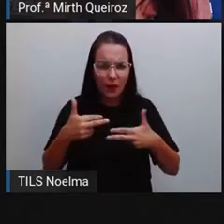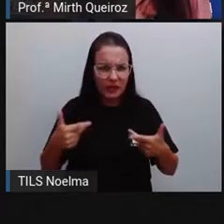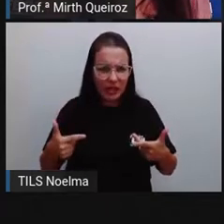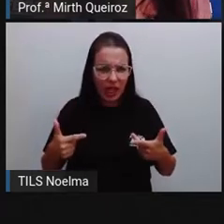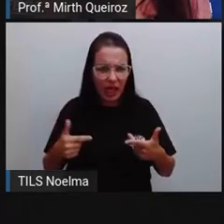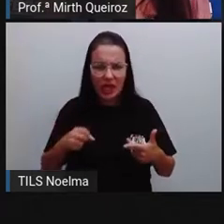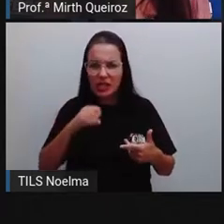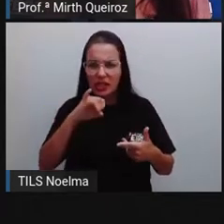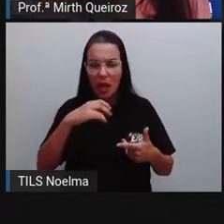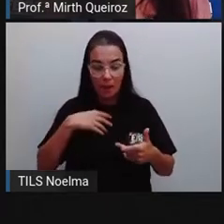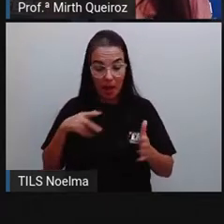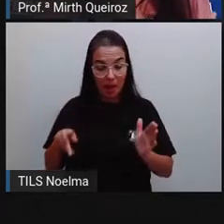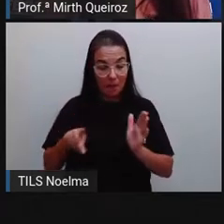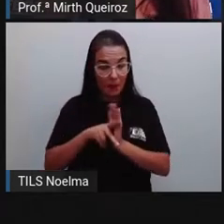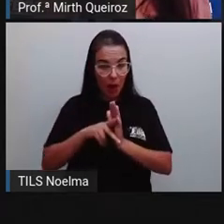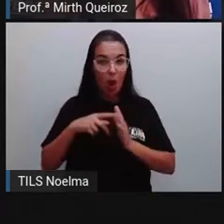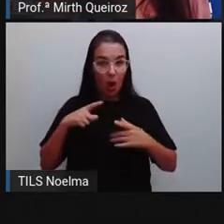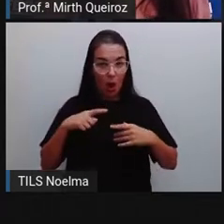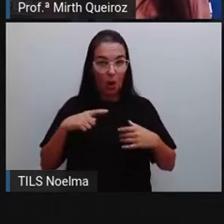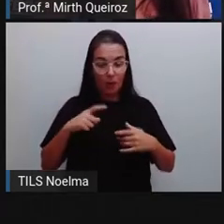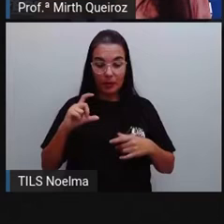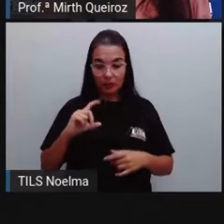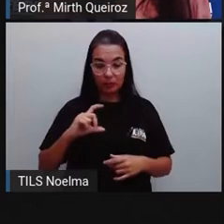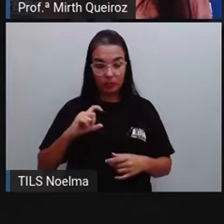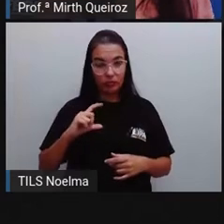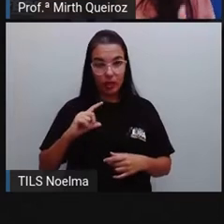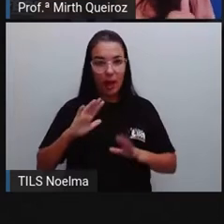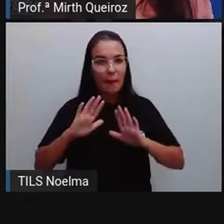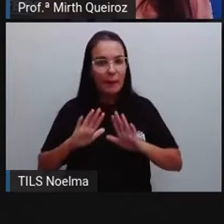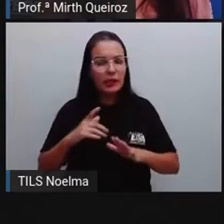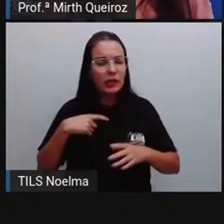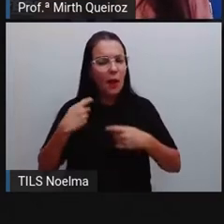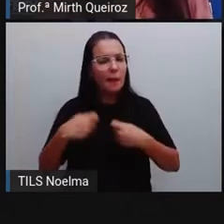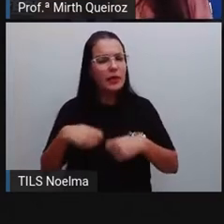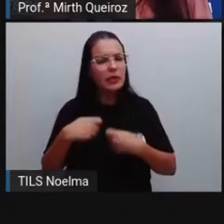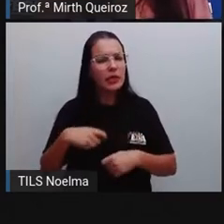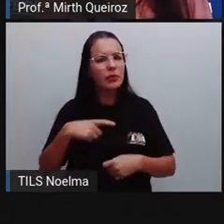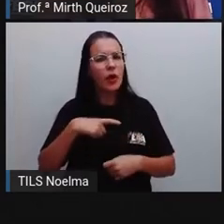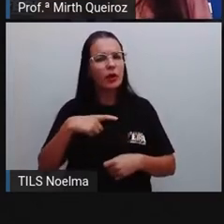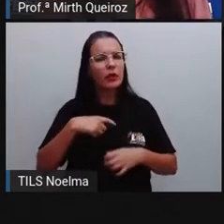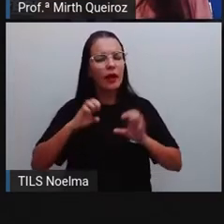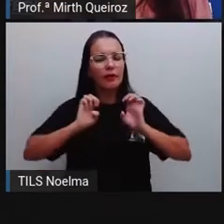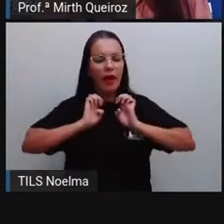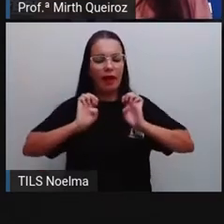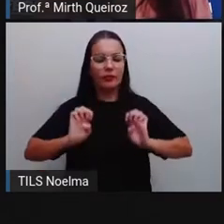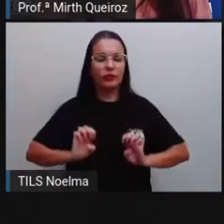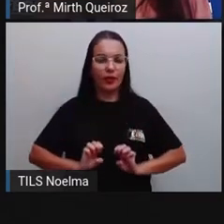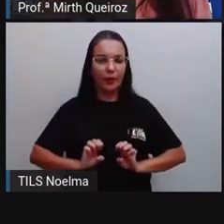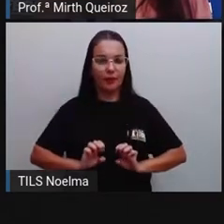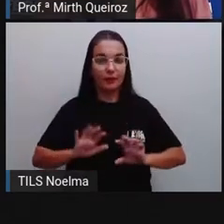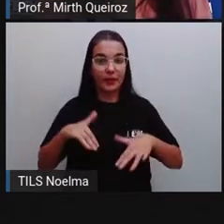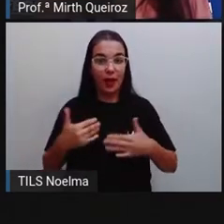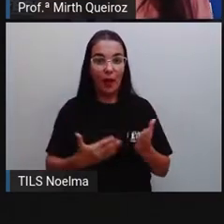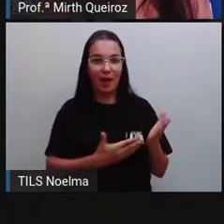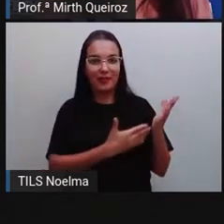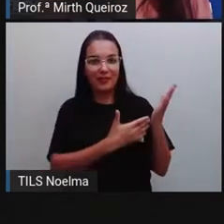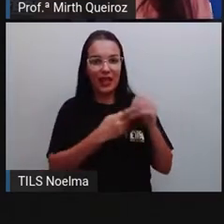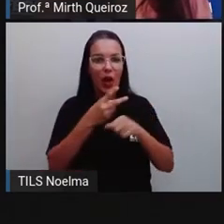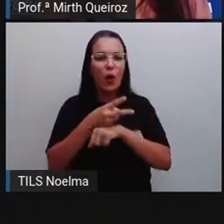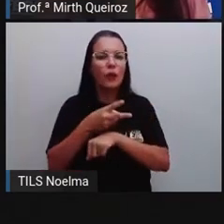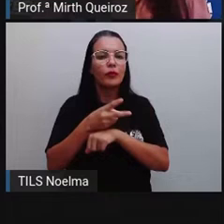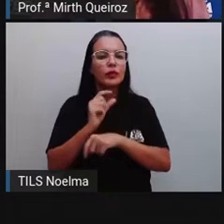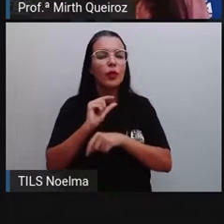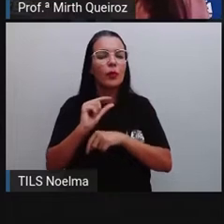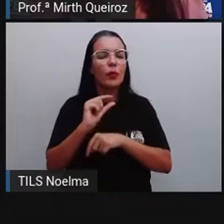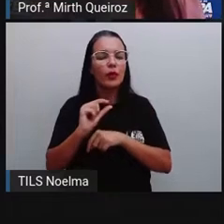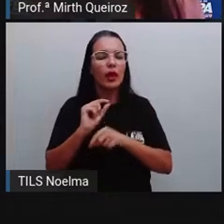rede social, eu tenho que utilizar essa rede de forma ética. Então eu trouxe aqui para vocês um vídeo que fala um